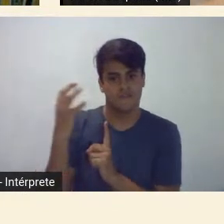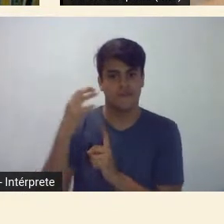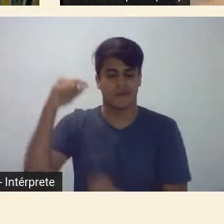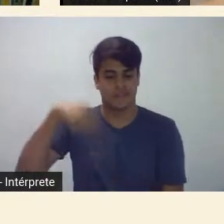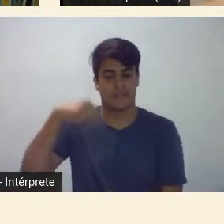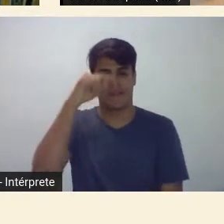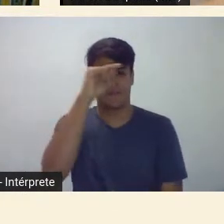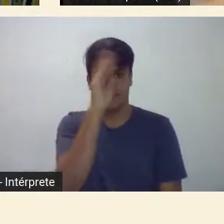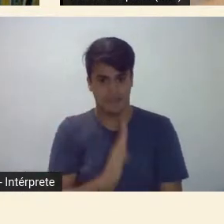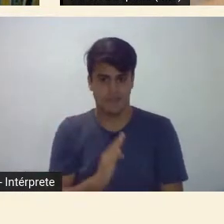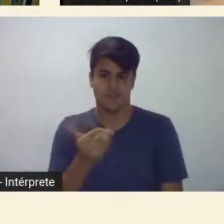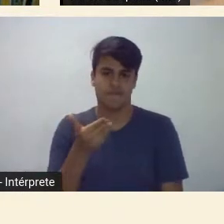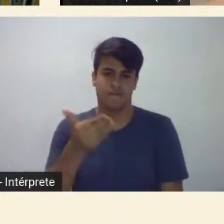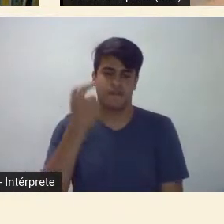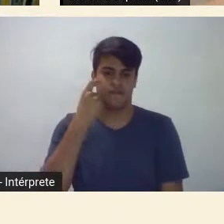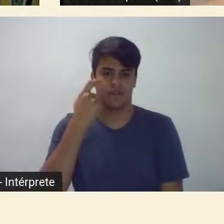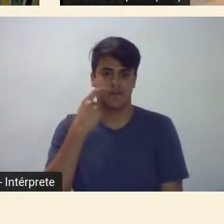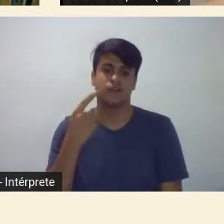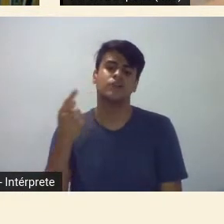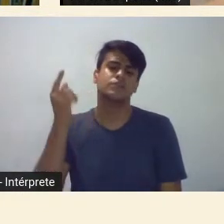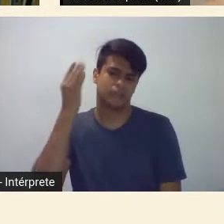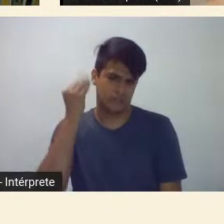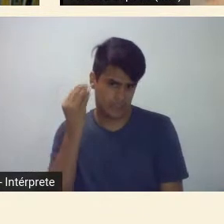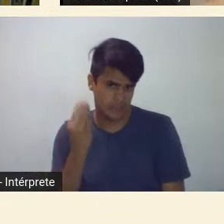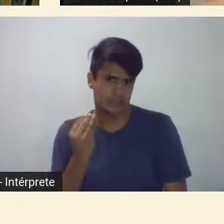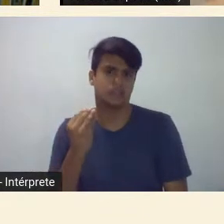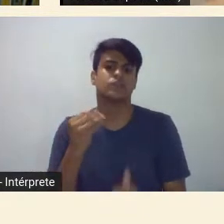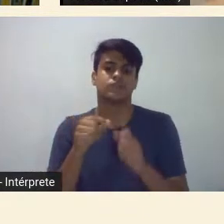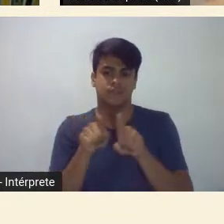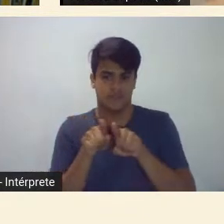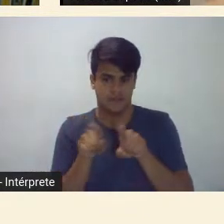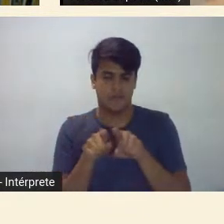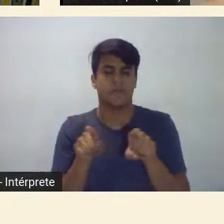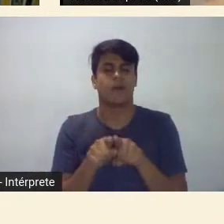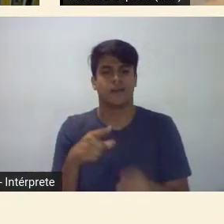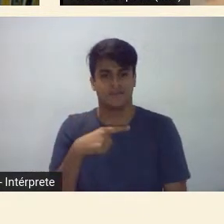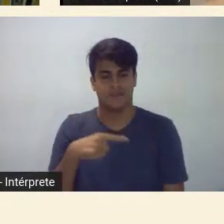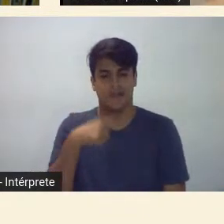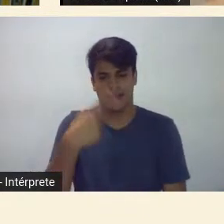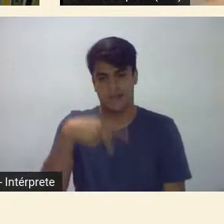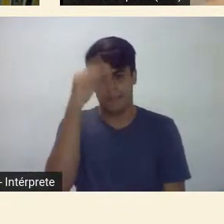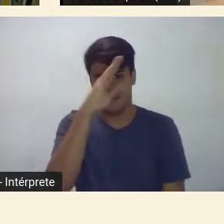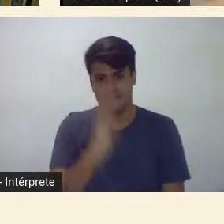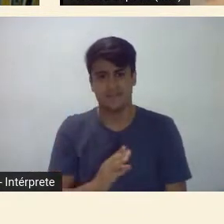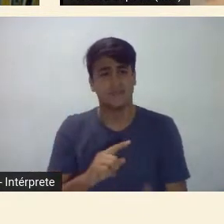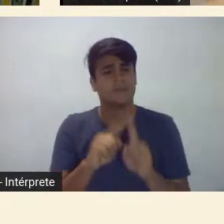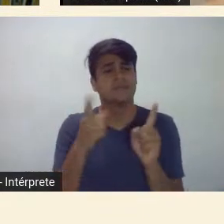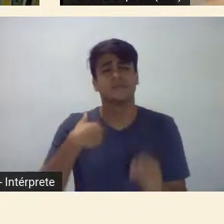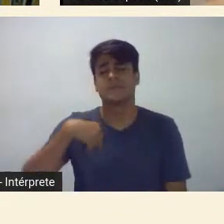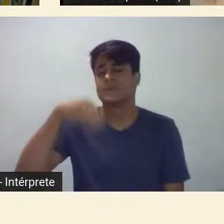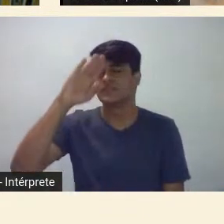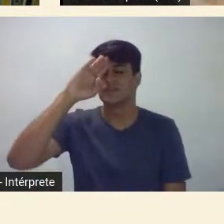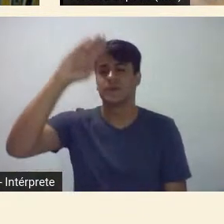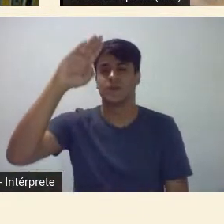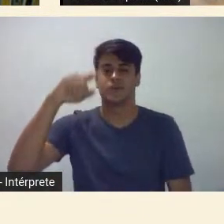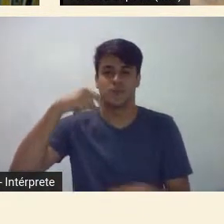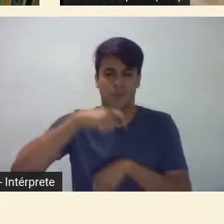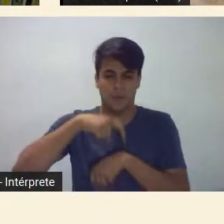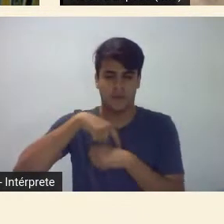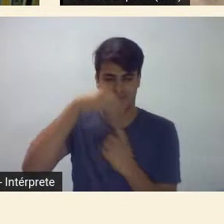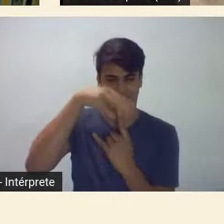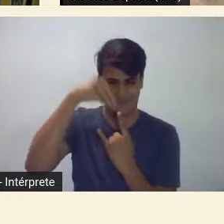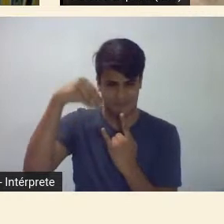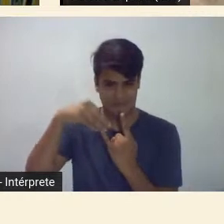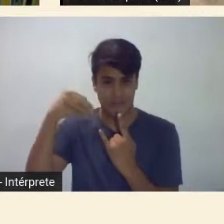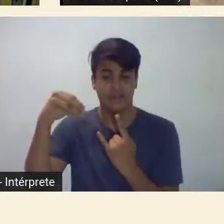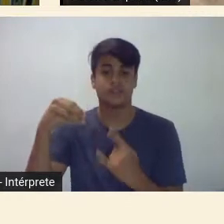a gente vai ver em Tarsila a partir da fase chamada Paulo Brasil mas sobretudo na fase antropofágica e em